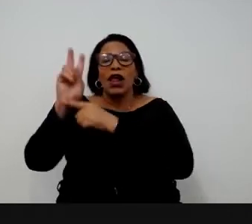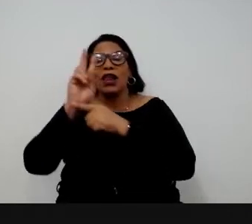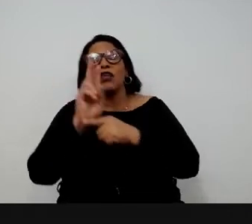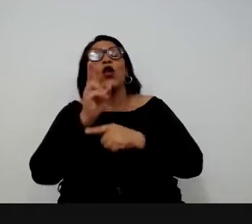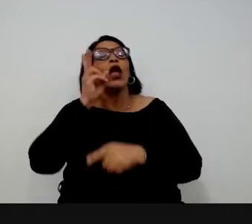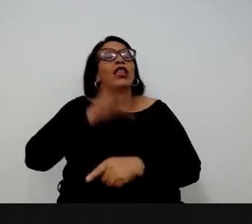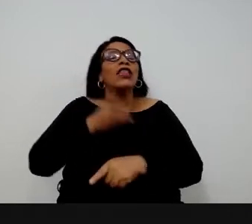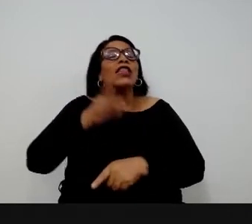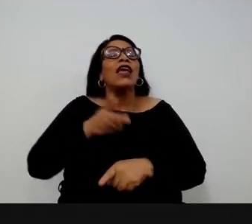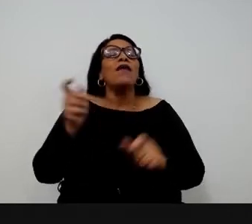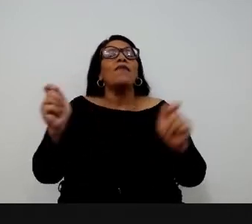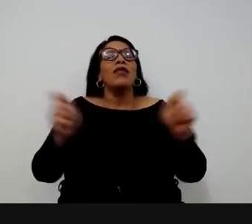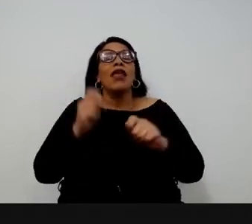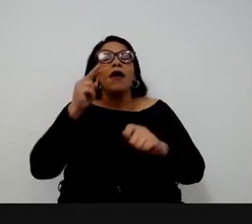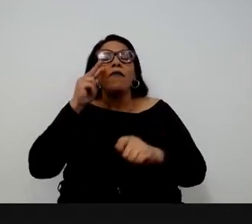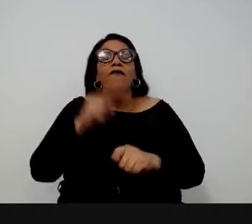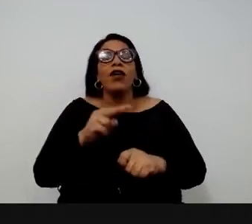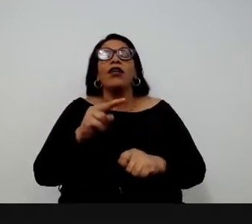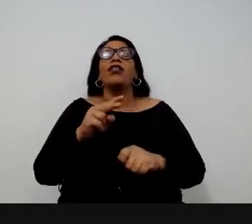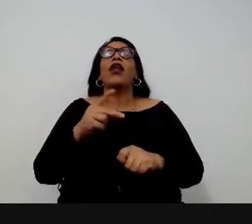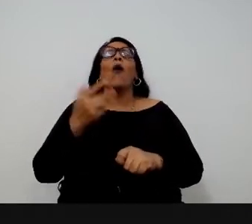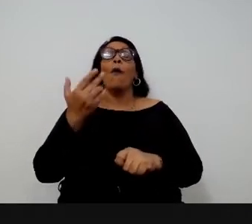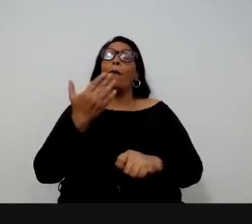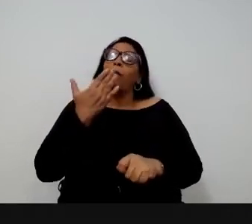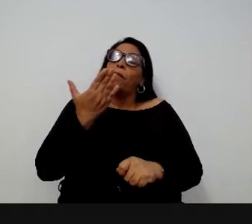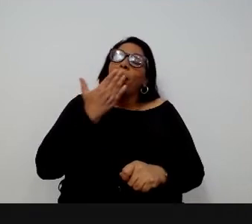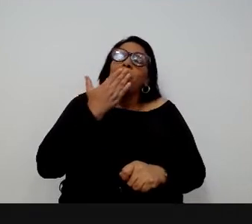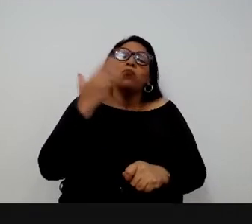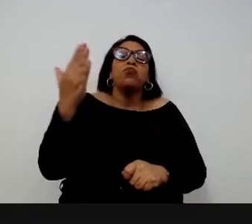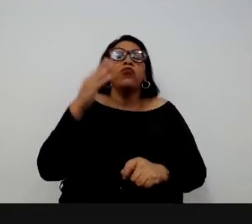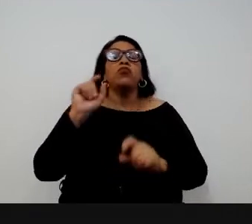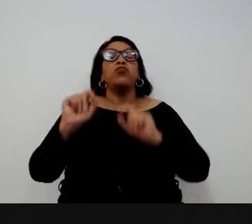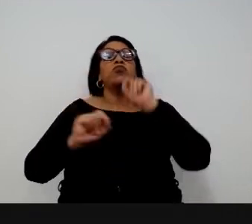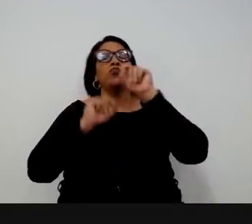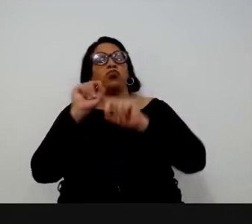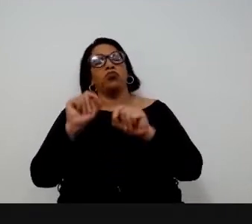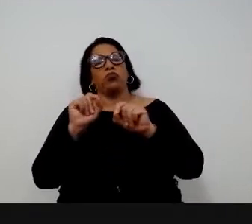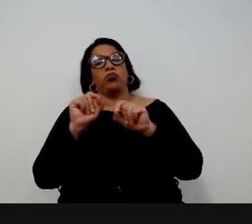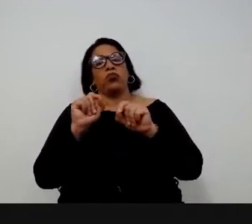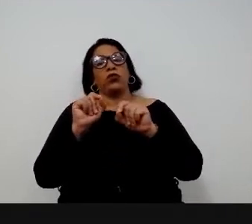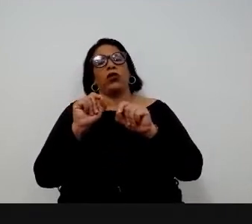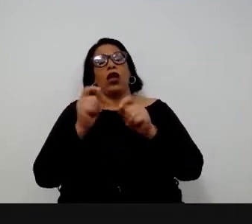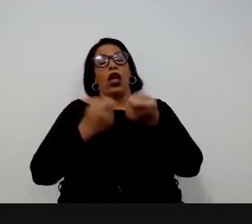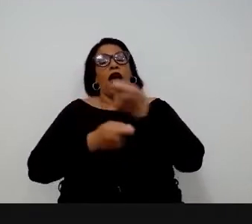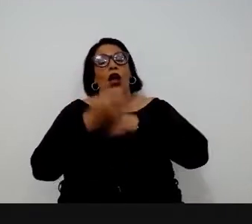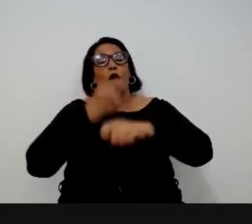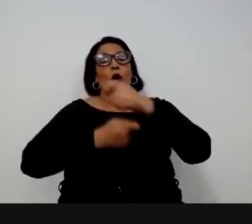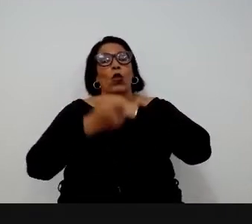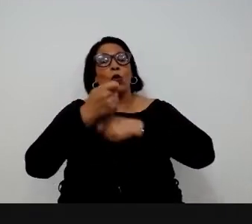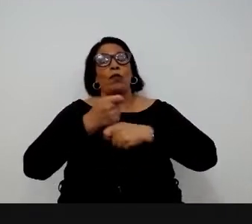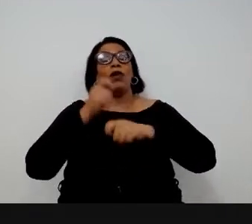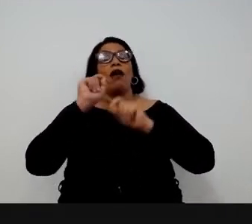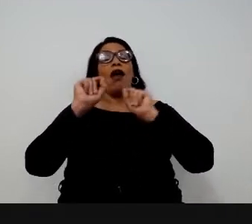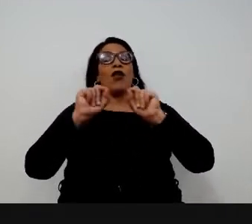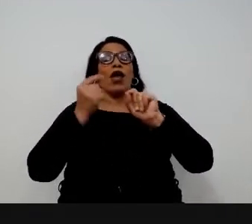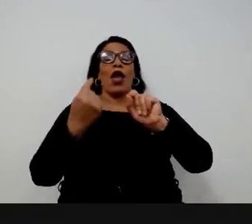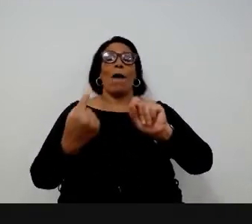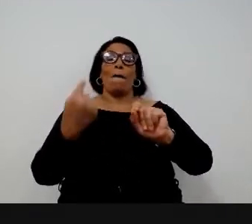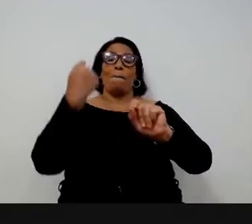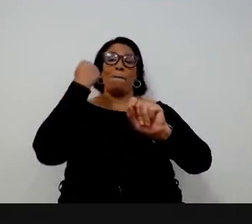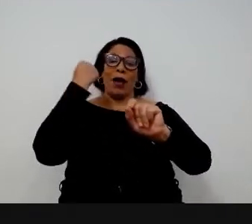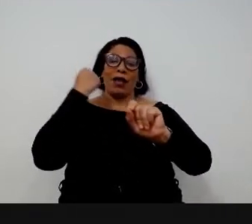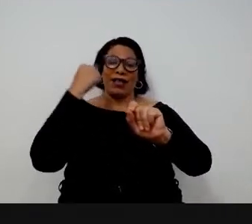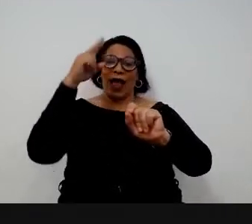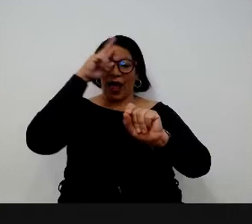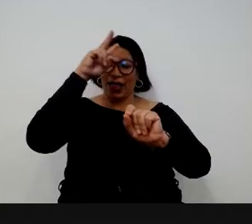ele fica sempre ali paradinho, então até mesmo o tipo de economia é propícia para que aquelas